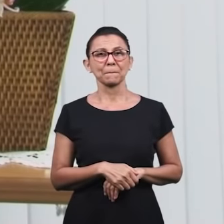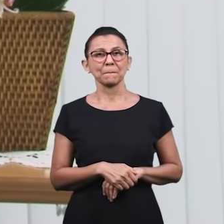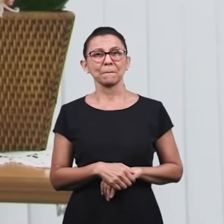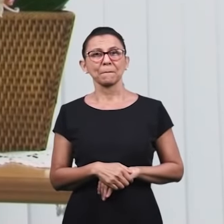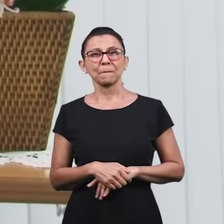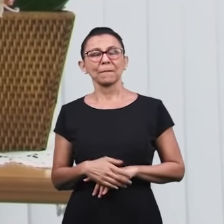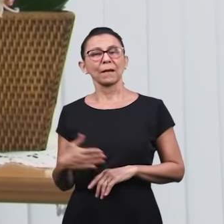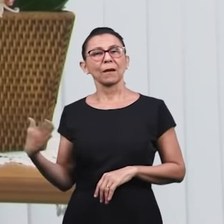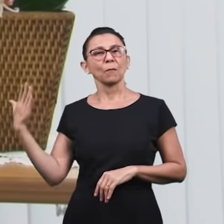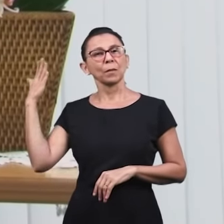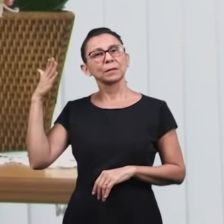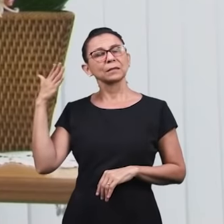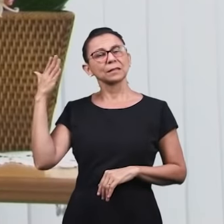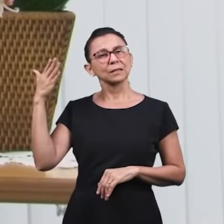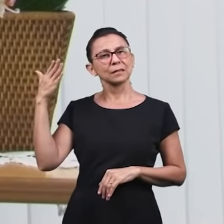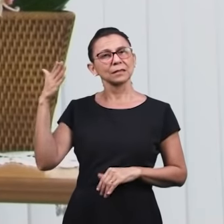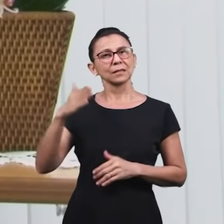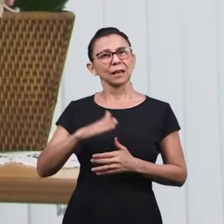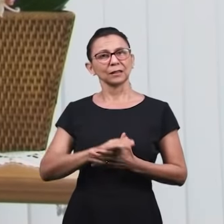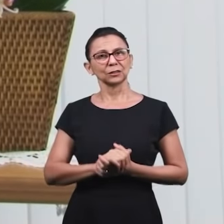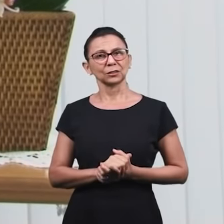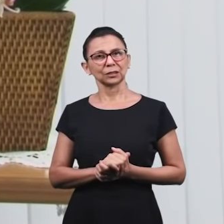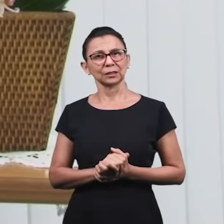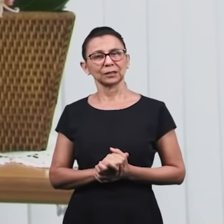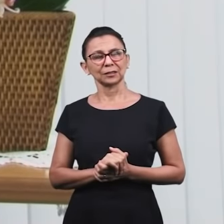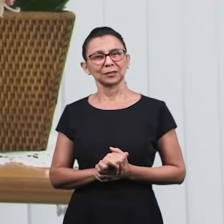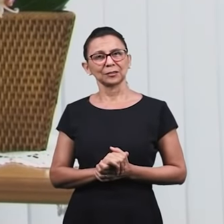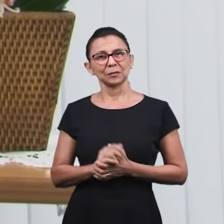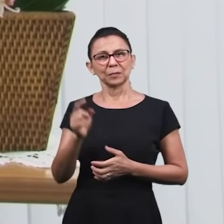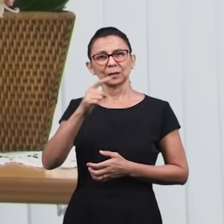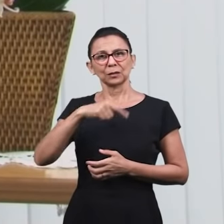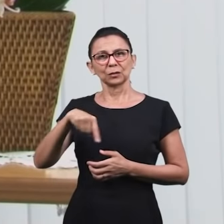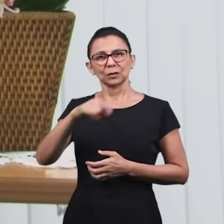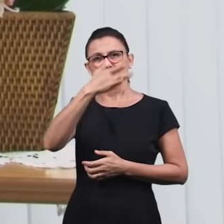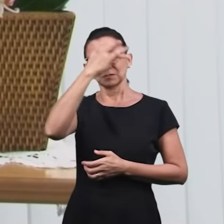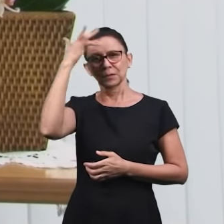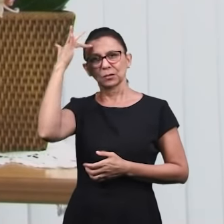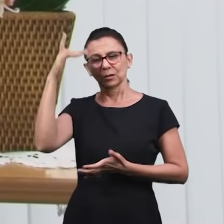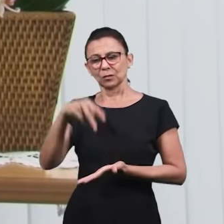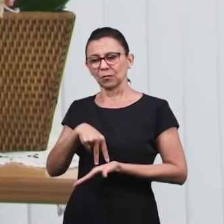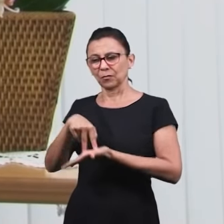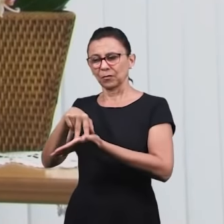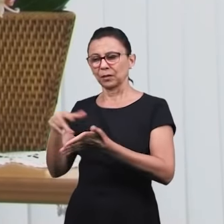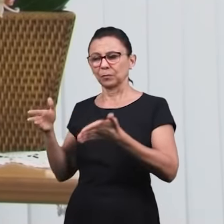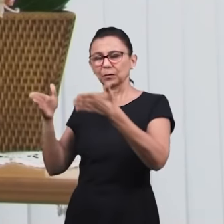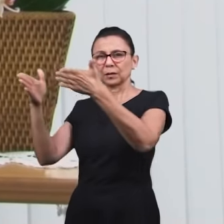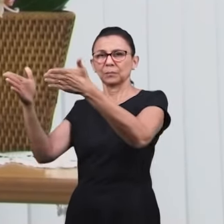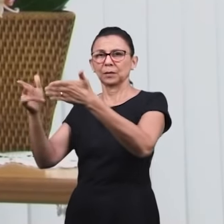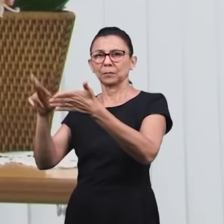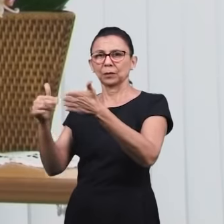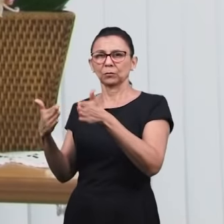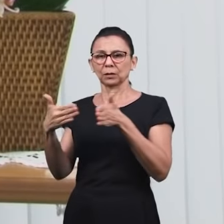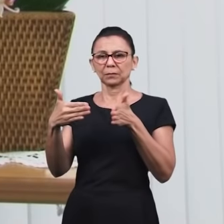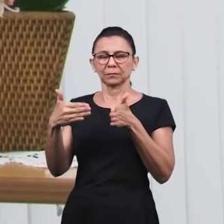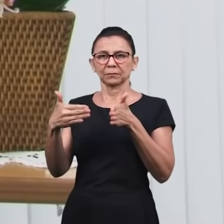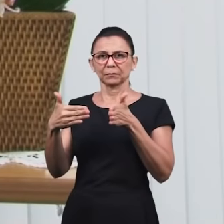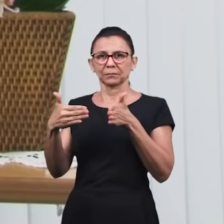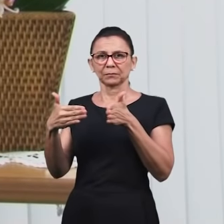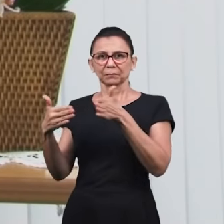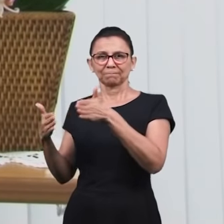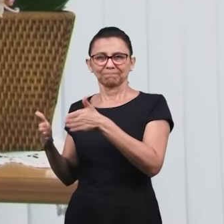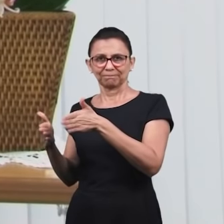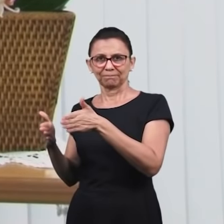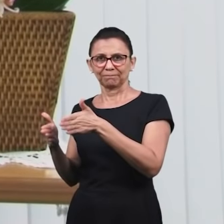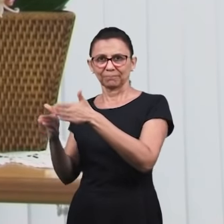repreensão, não queridos, é uma palavra, de alerta, para aqueles, que estão no caminho, para não errarmos,